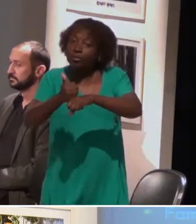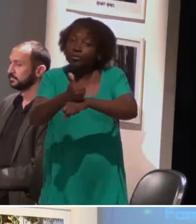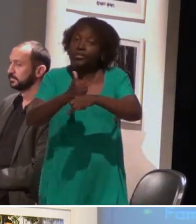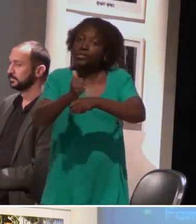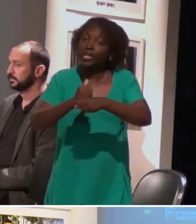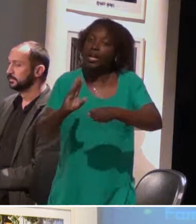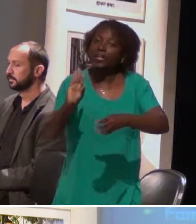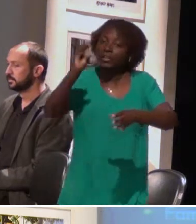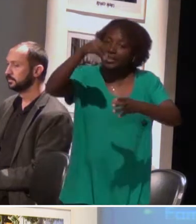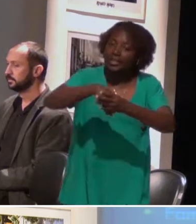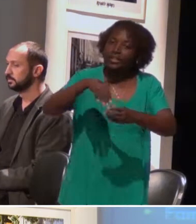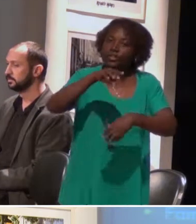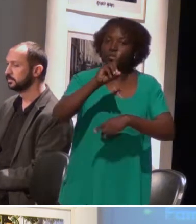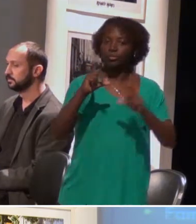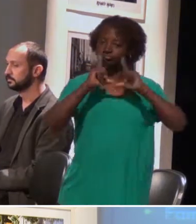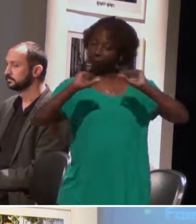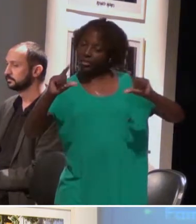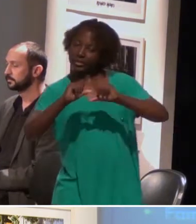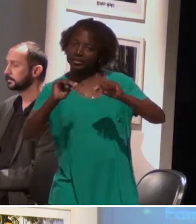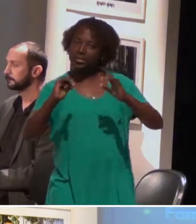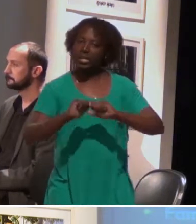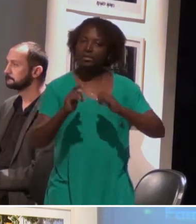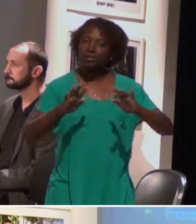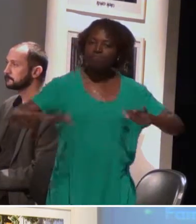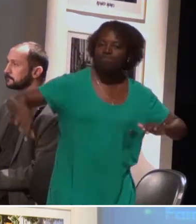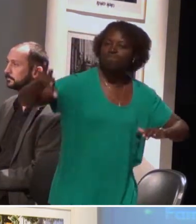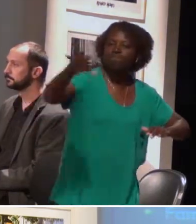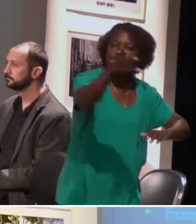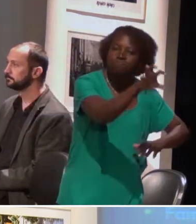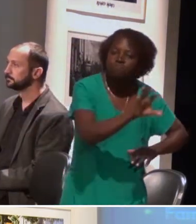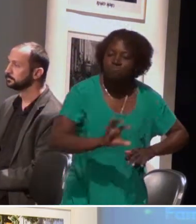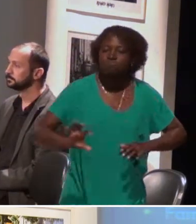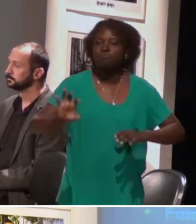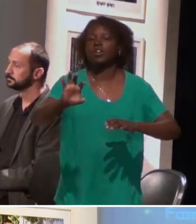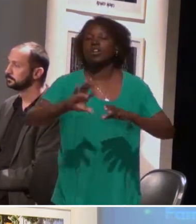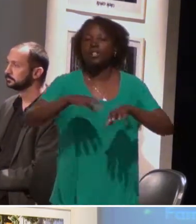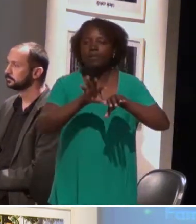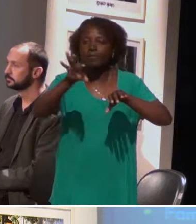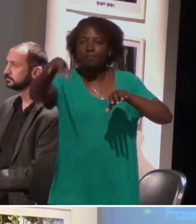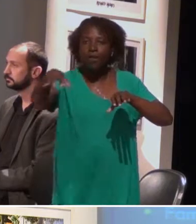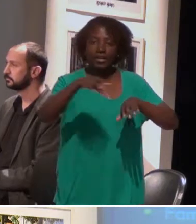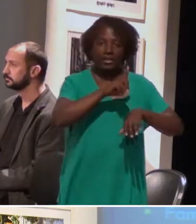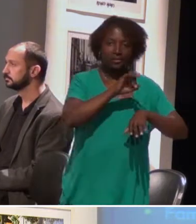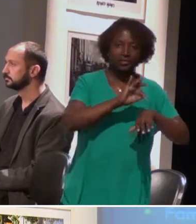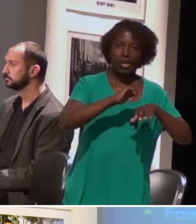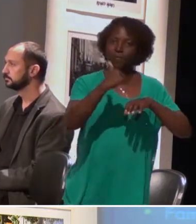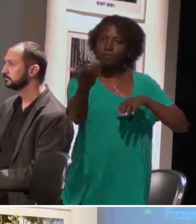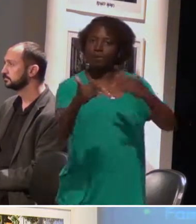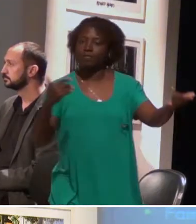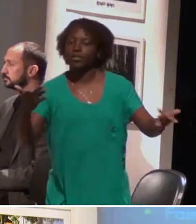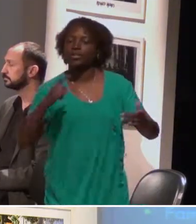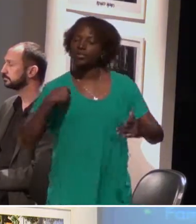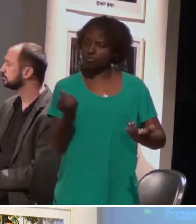de Brasília, que é muito grande, não faz parte da Secretaria de Educação do Distrito Federal. Então, nós também atendemos